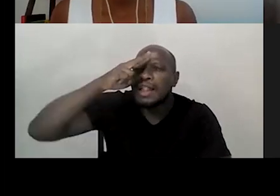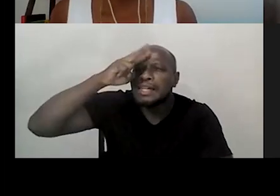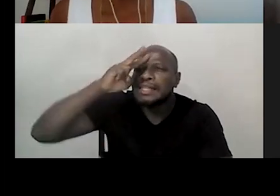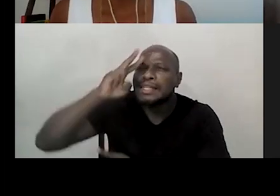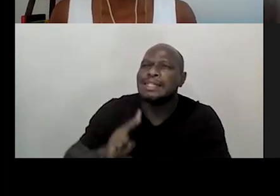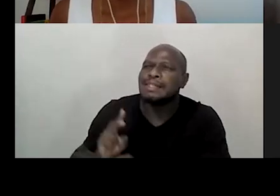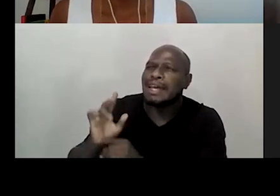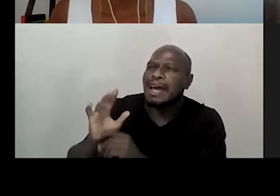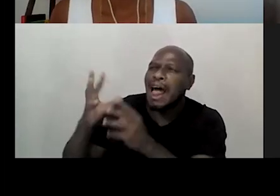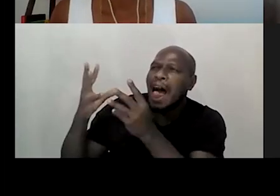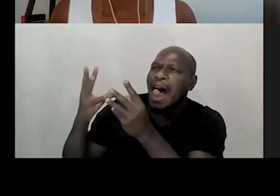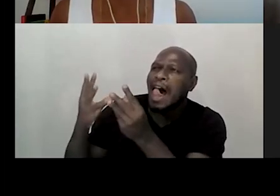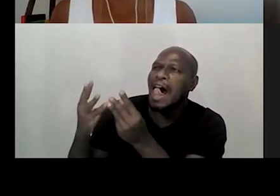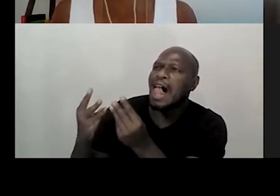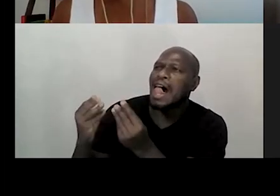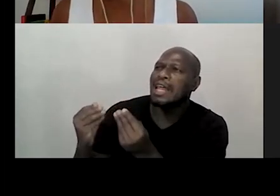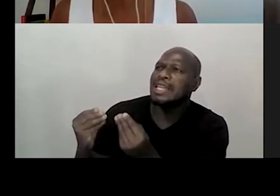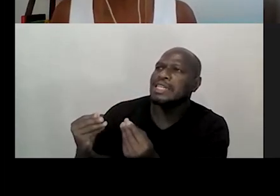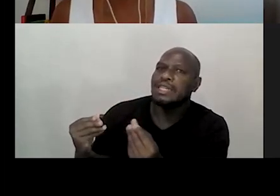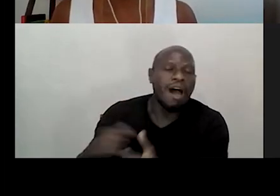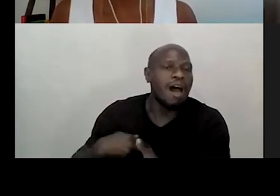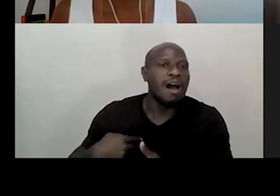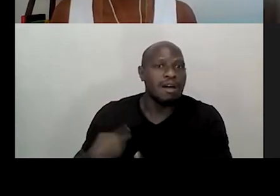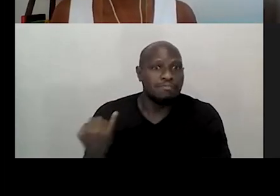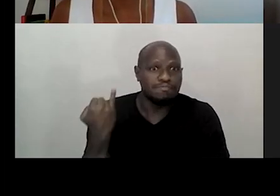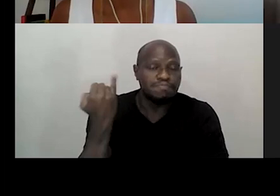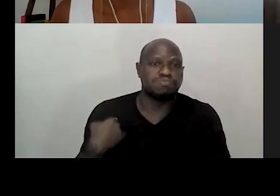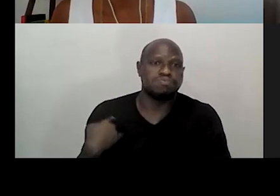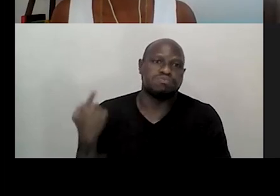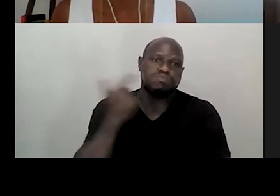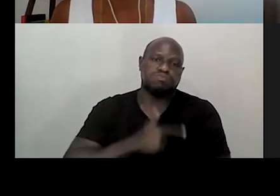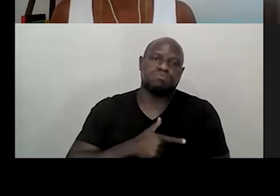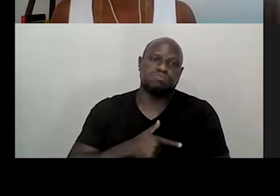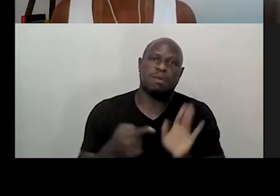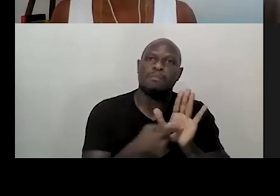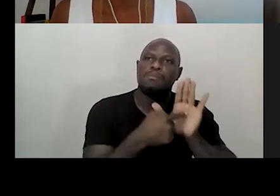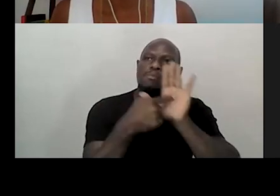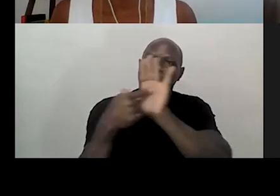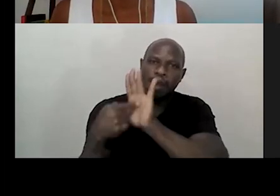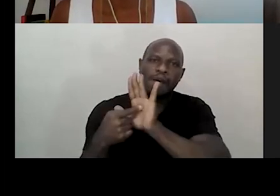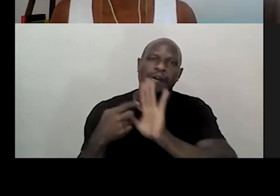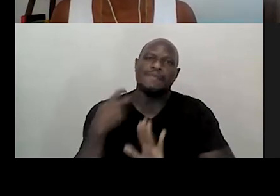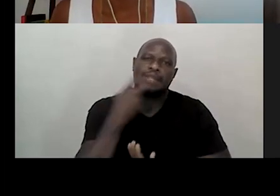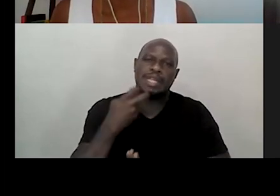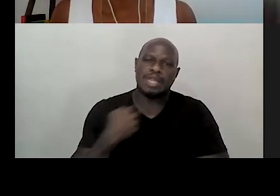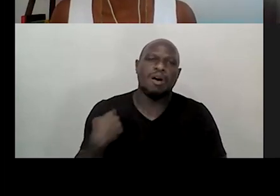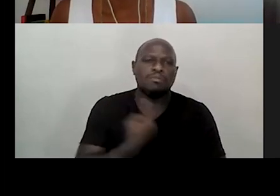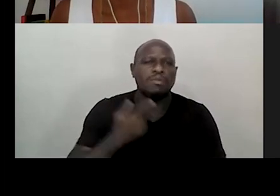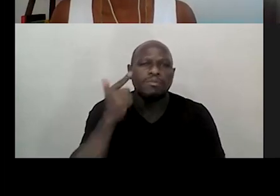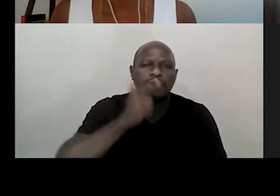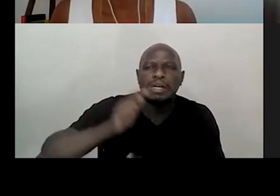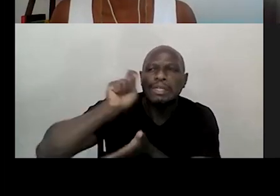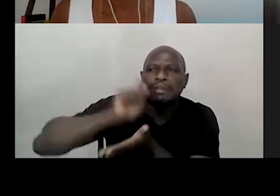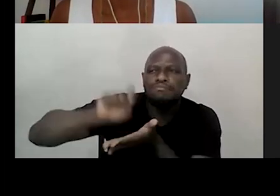apagada, é muito importante que a gente consiga registrar, que a gente consiga falar, que a gente consiga escrever